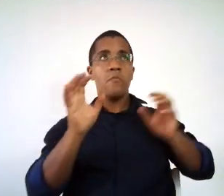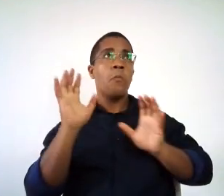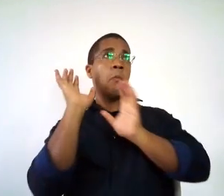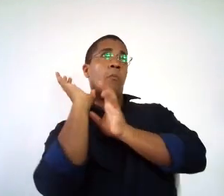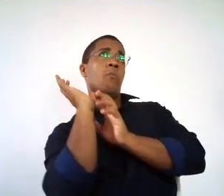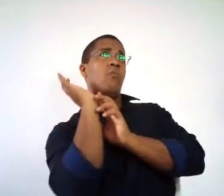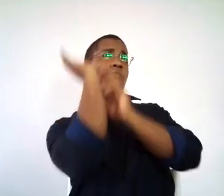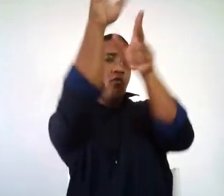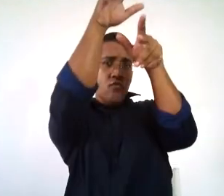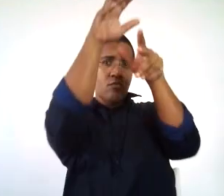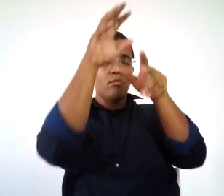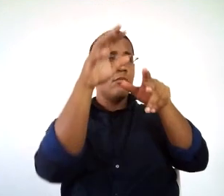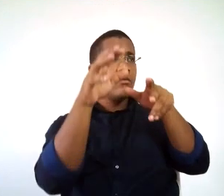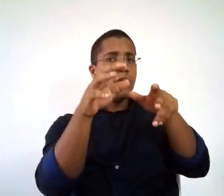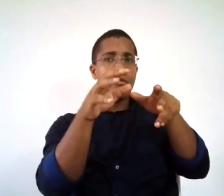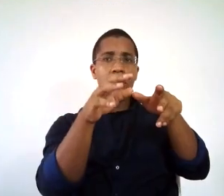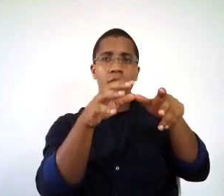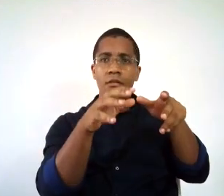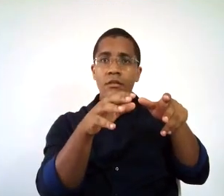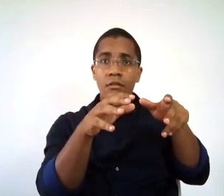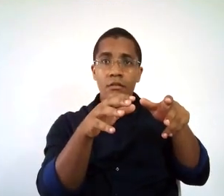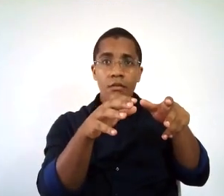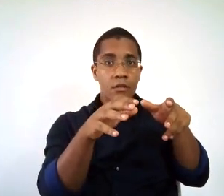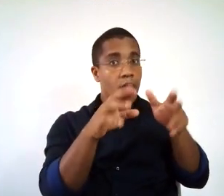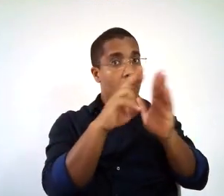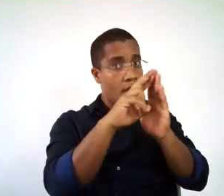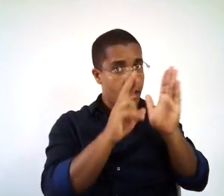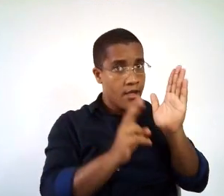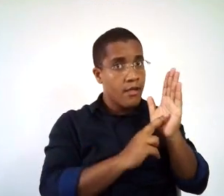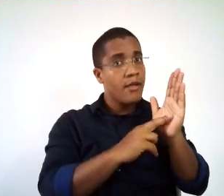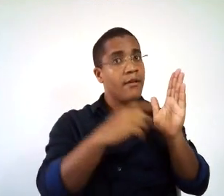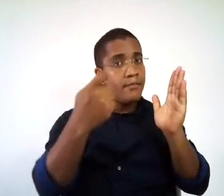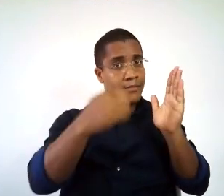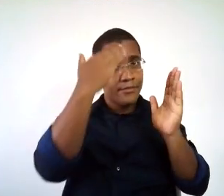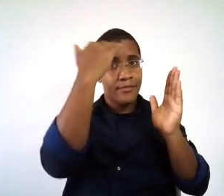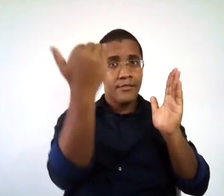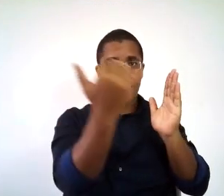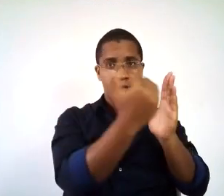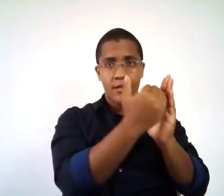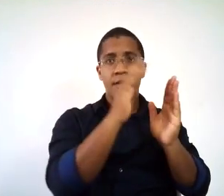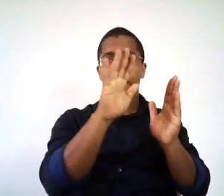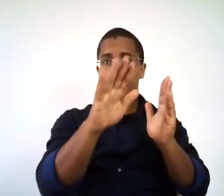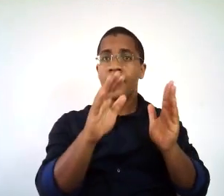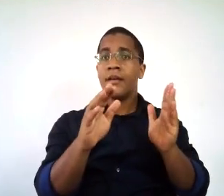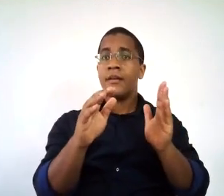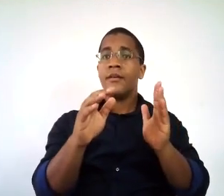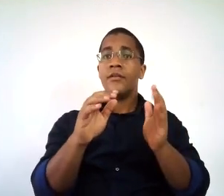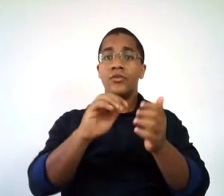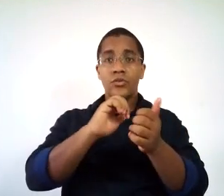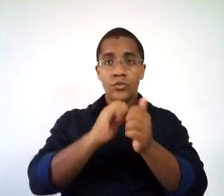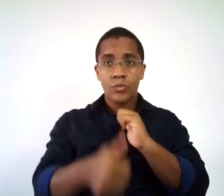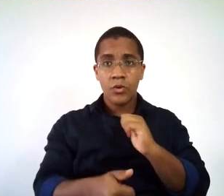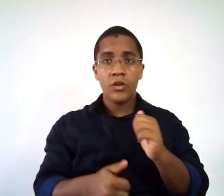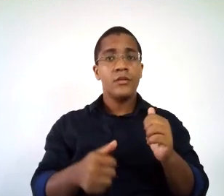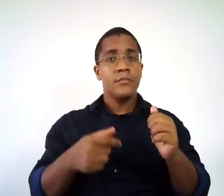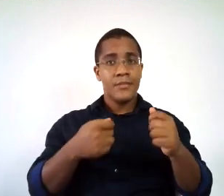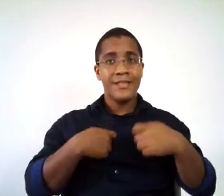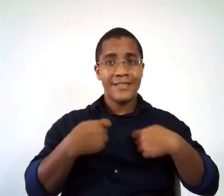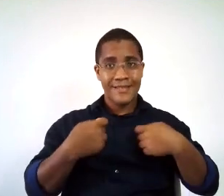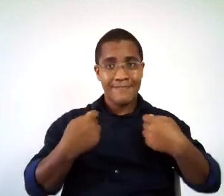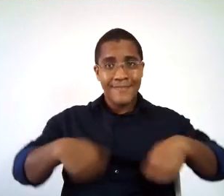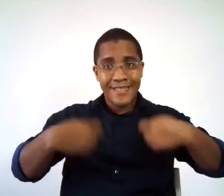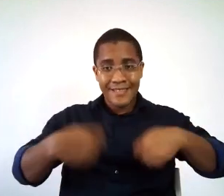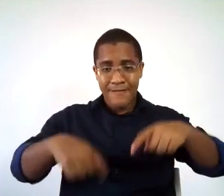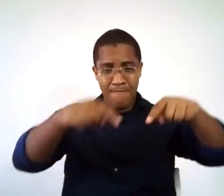metade de uma quadra, tá? Não precisa usar ela toda. Já o esporte basquete, basquetebol, eu preciso